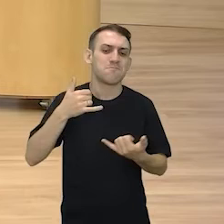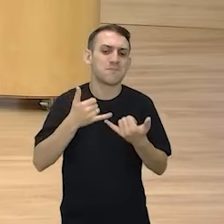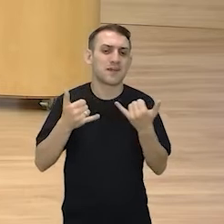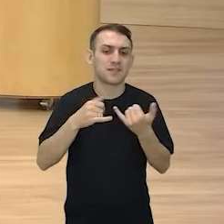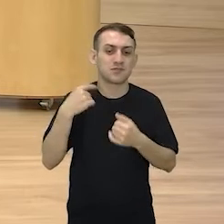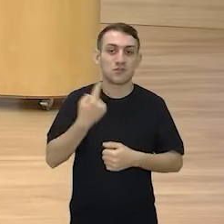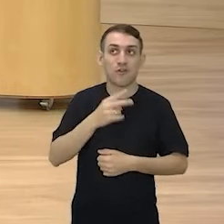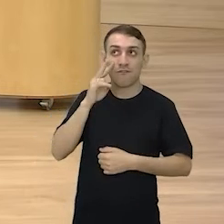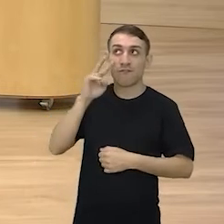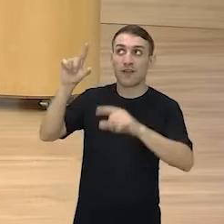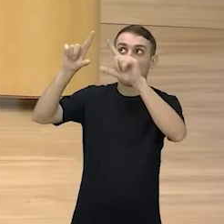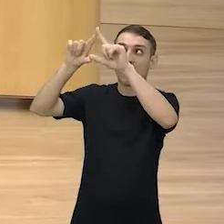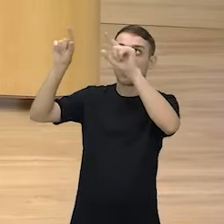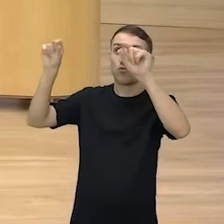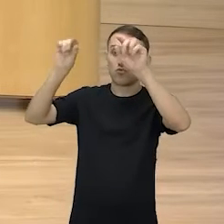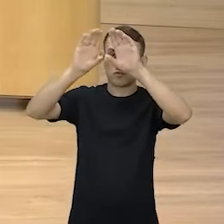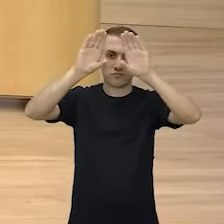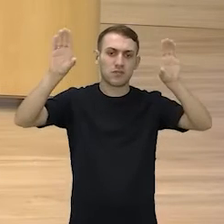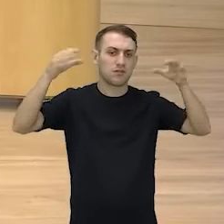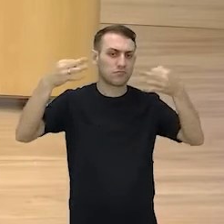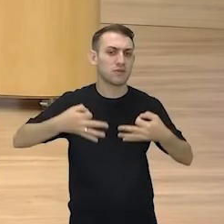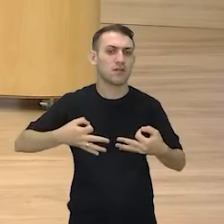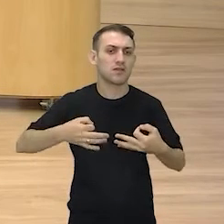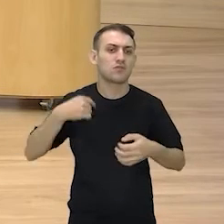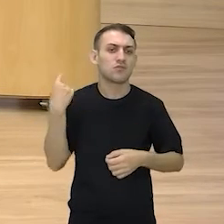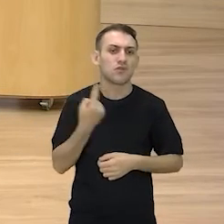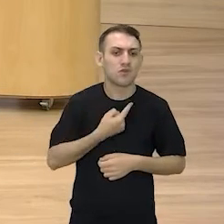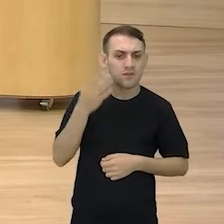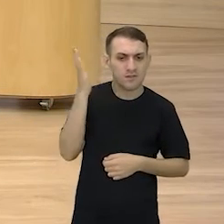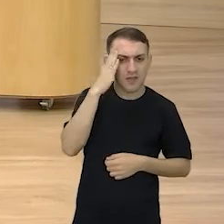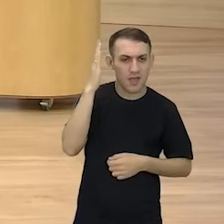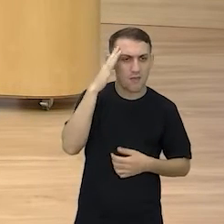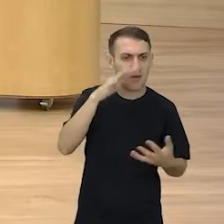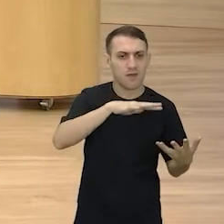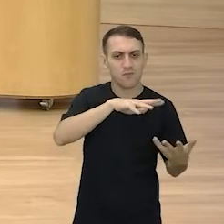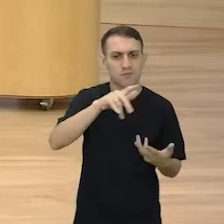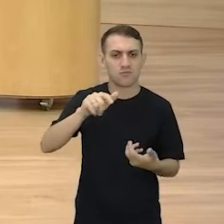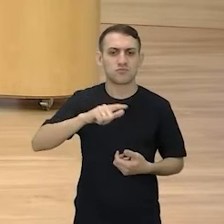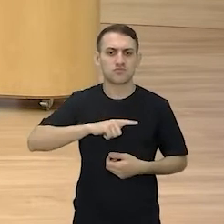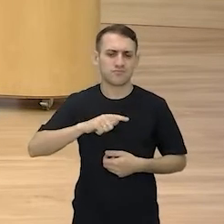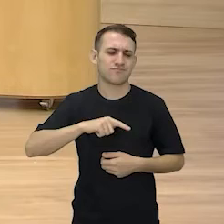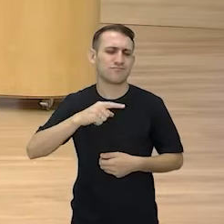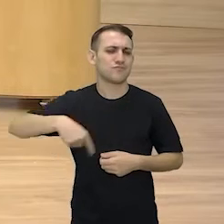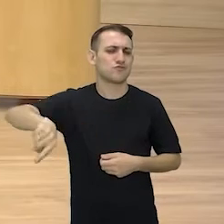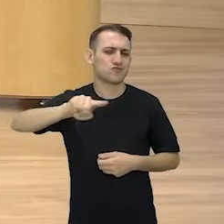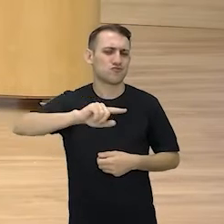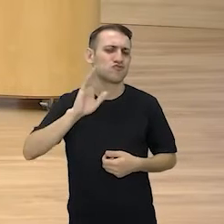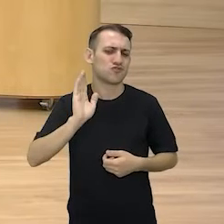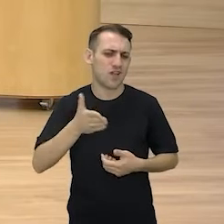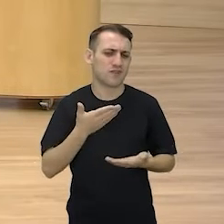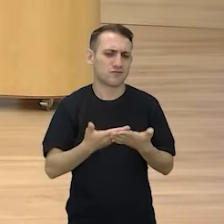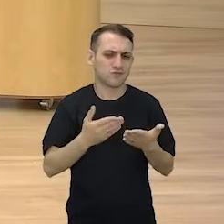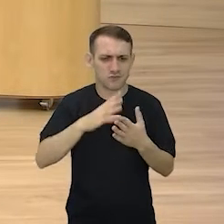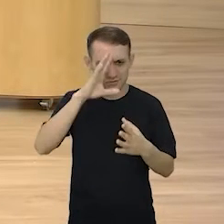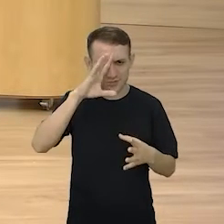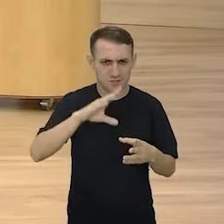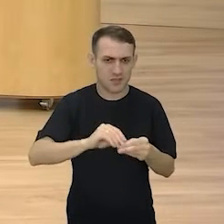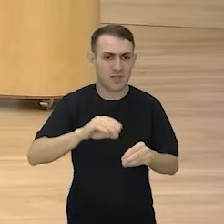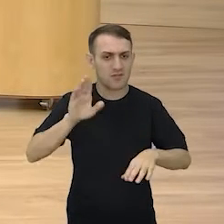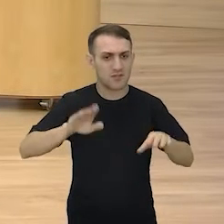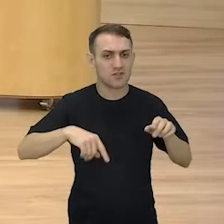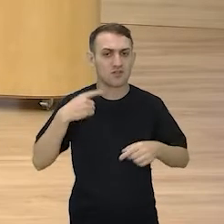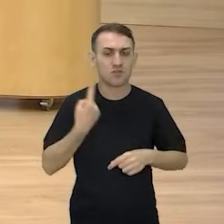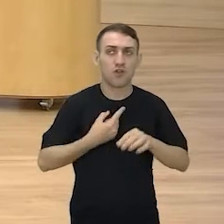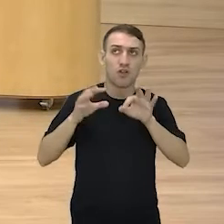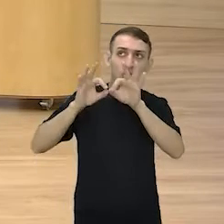vê a lua lá no céu. Ah, certo. Então, a gente sabe que a Terra está inclinada, eles já estudaram isso. Hora nós estamos mais